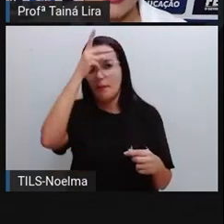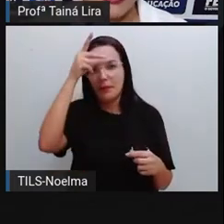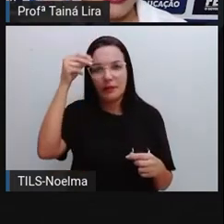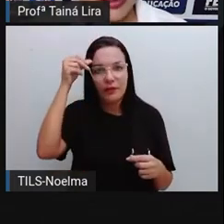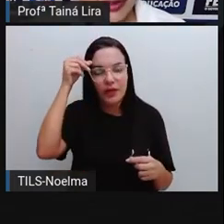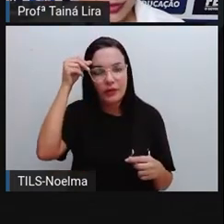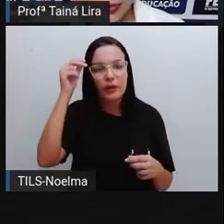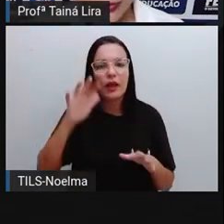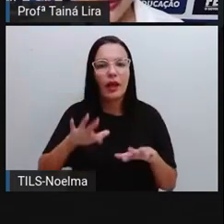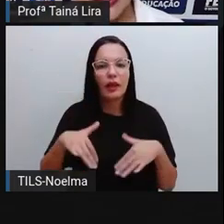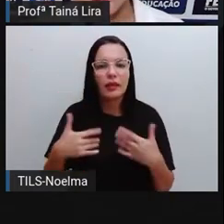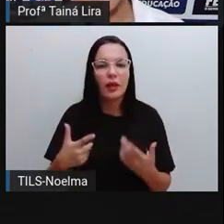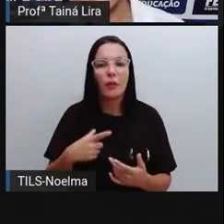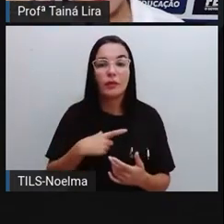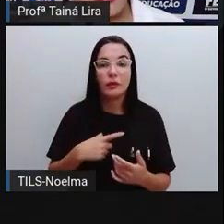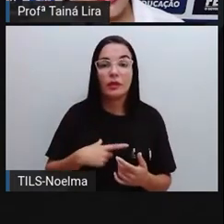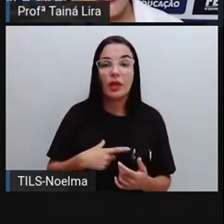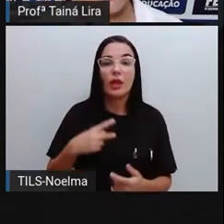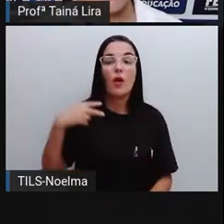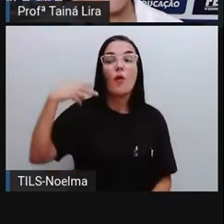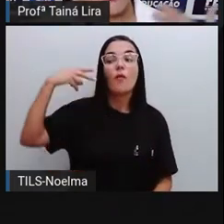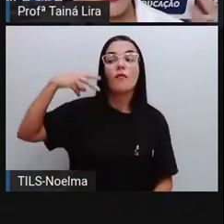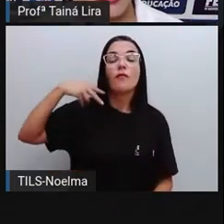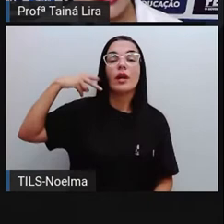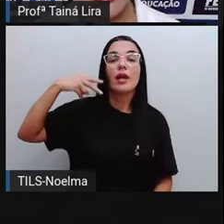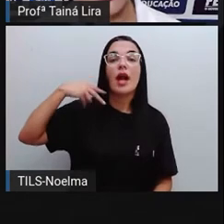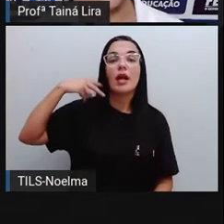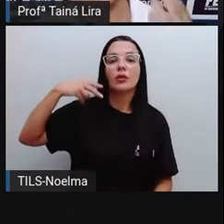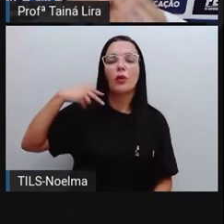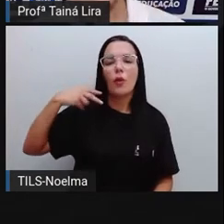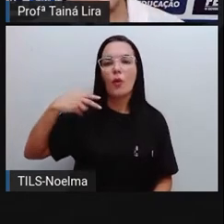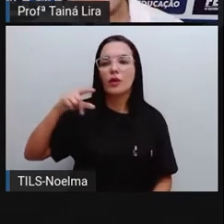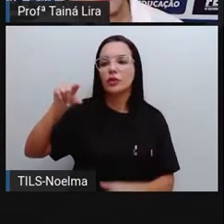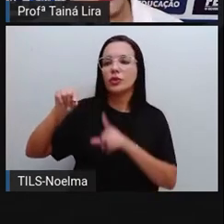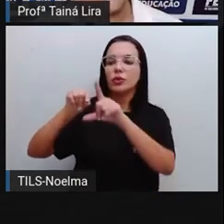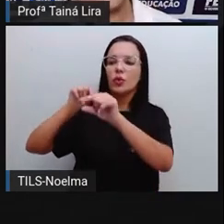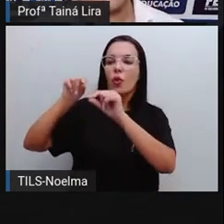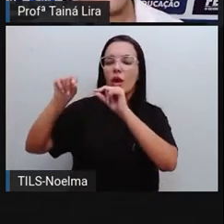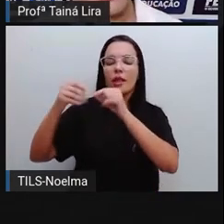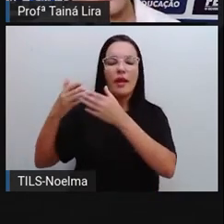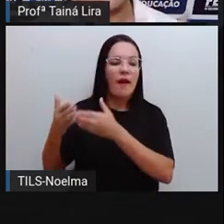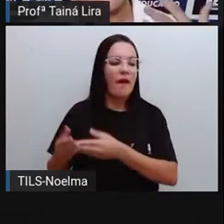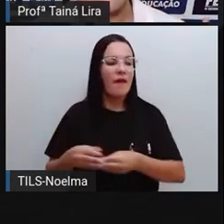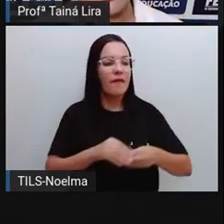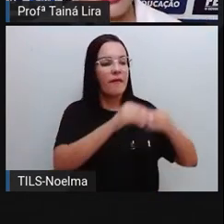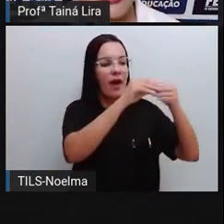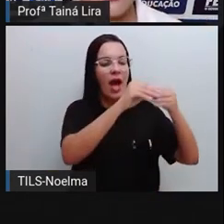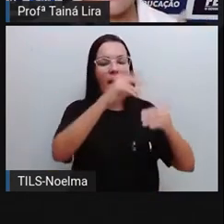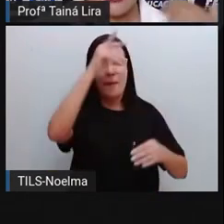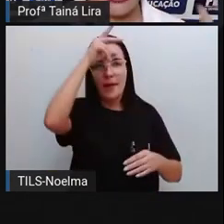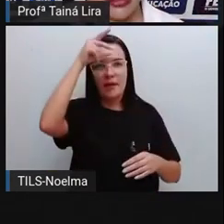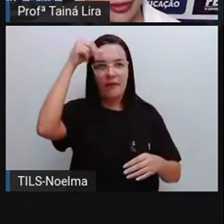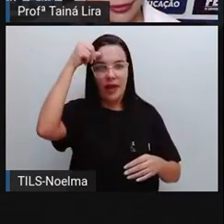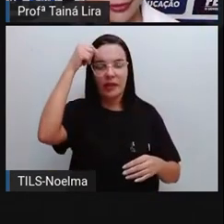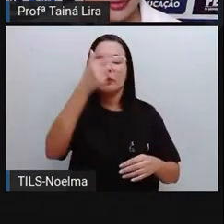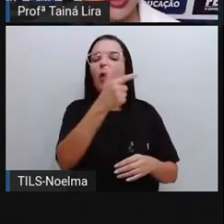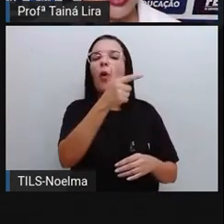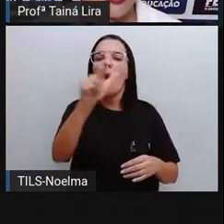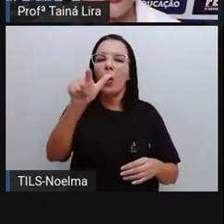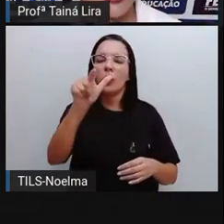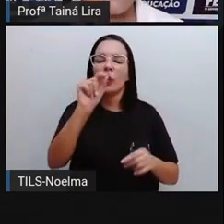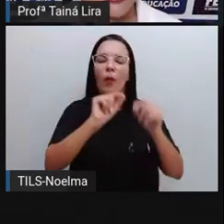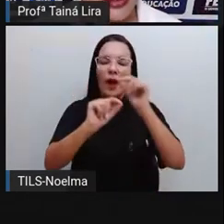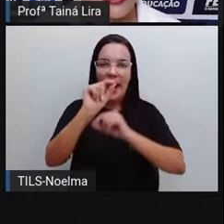Um vereador, né, era designado ali para ser prefeito e o outro para ser vice-prefeito do